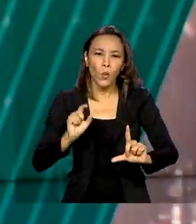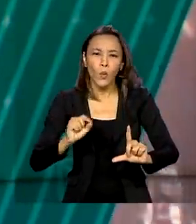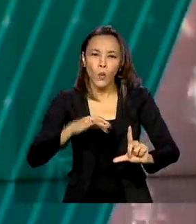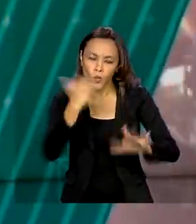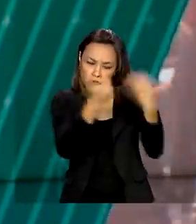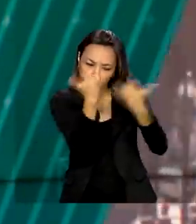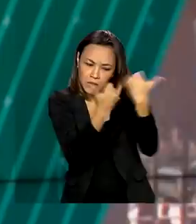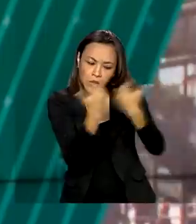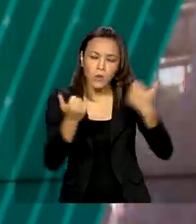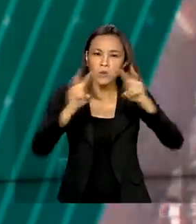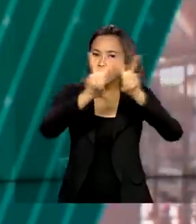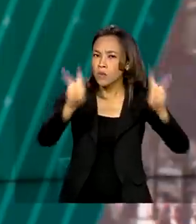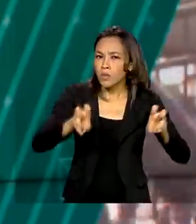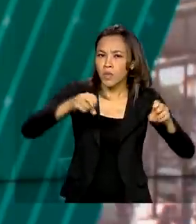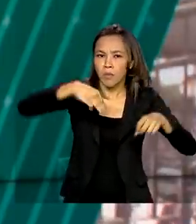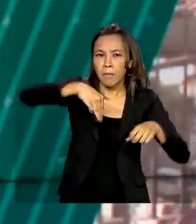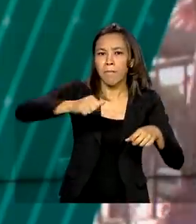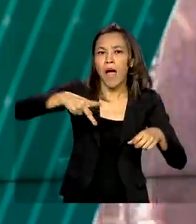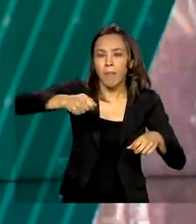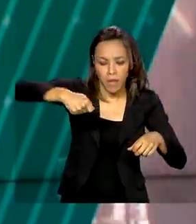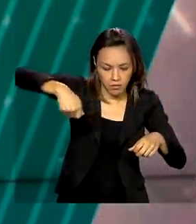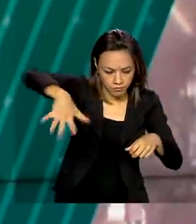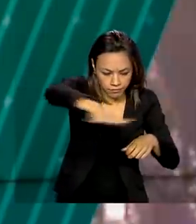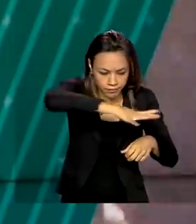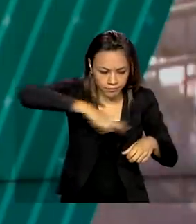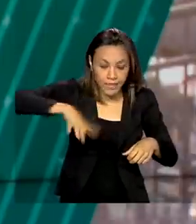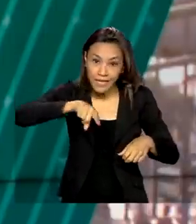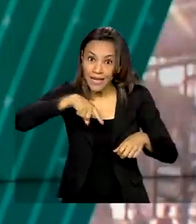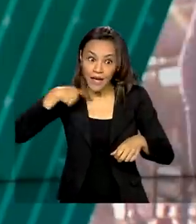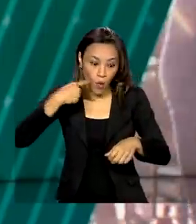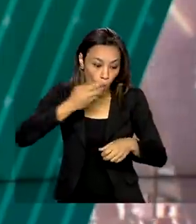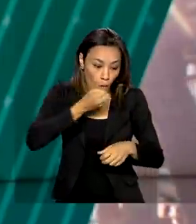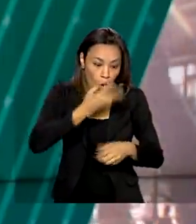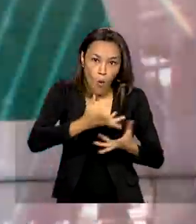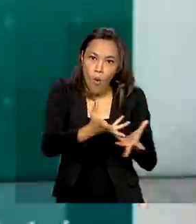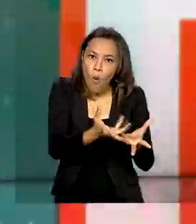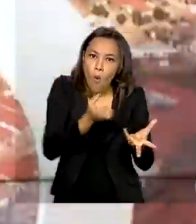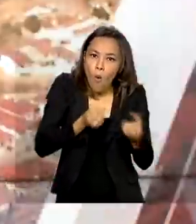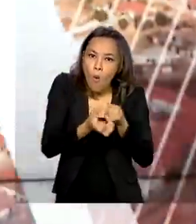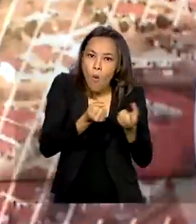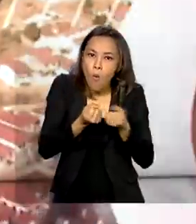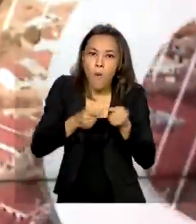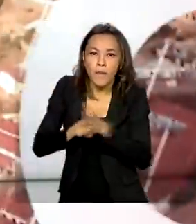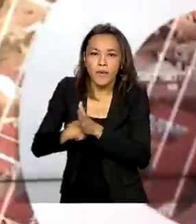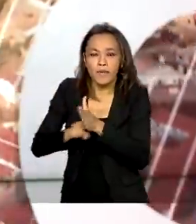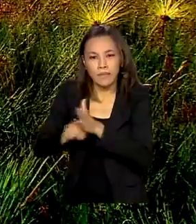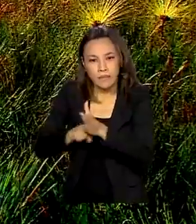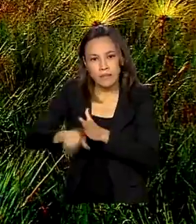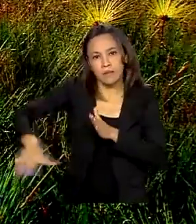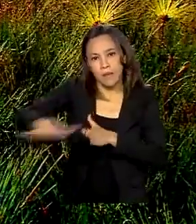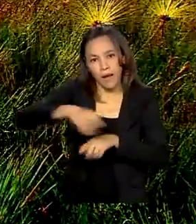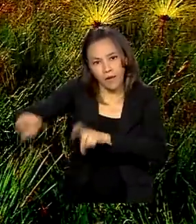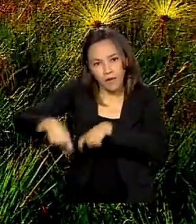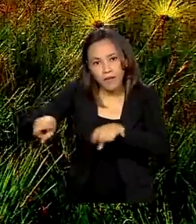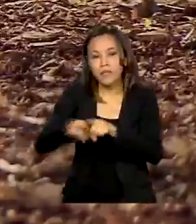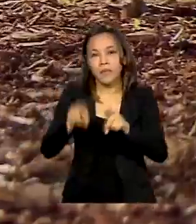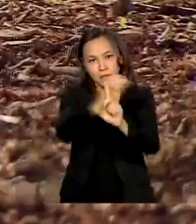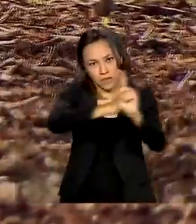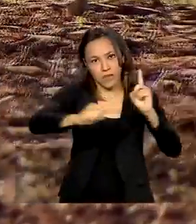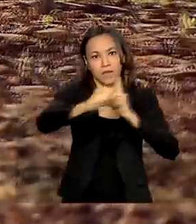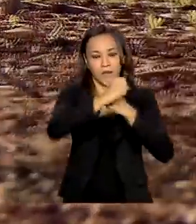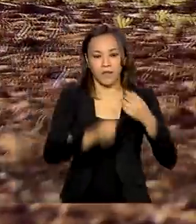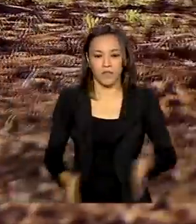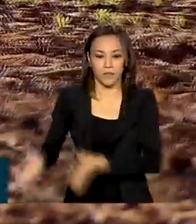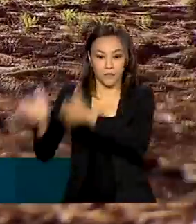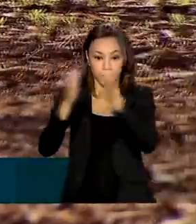detalhados que podem servir de fonte de pesquisa para o setor agrícola e para toda a sociedade. No Cerrado, a